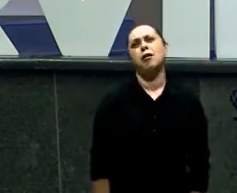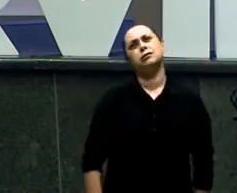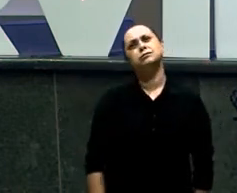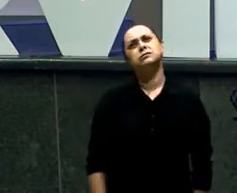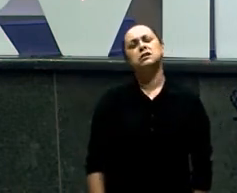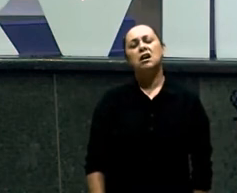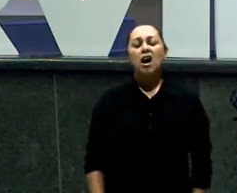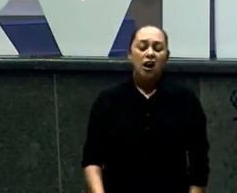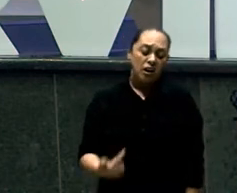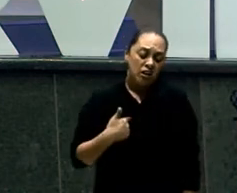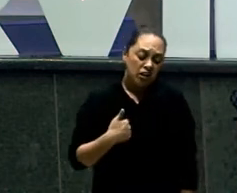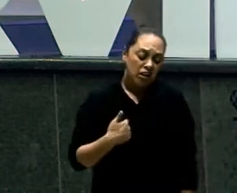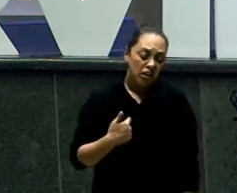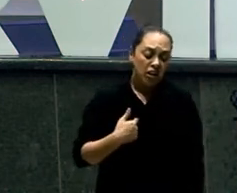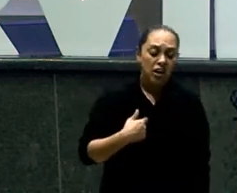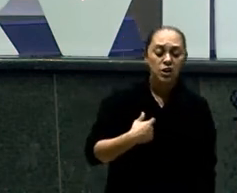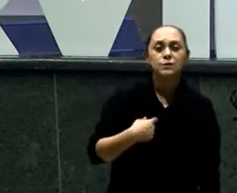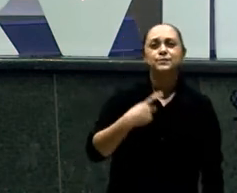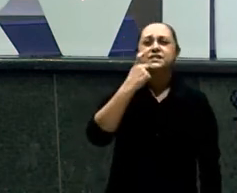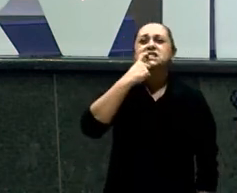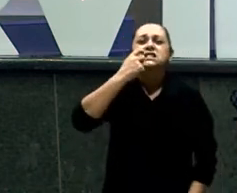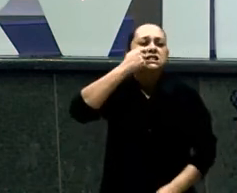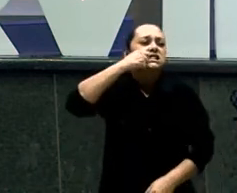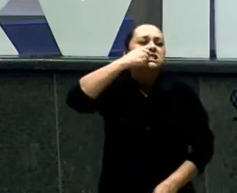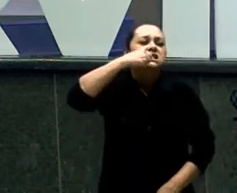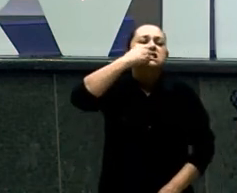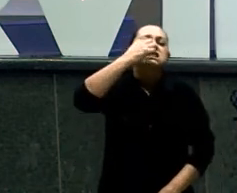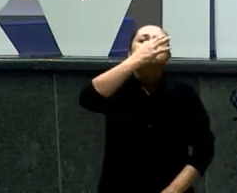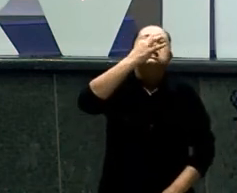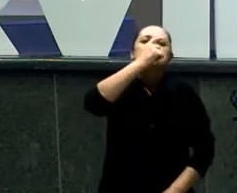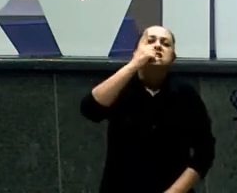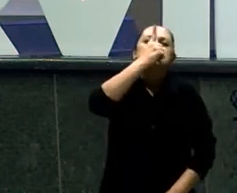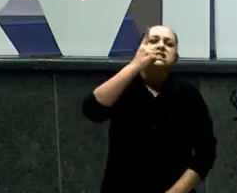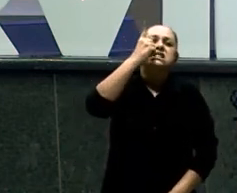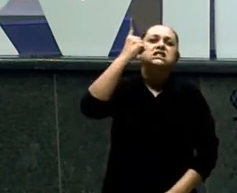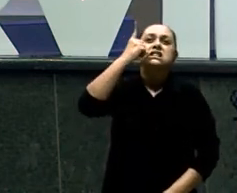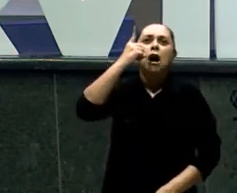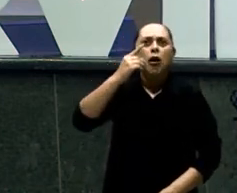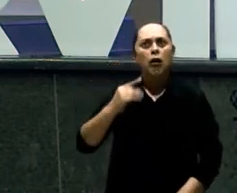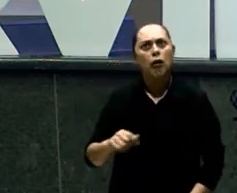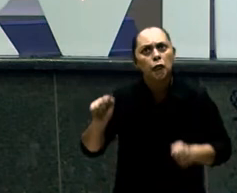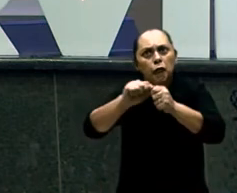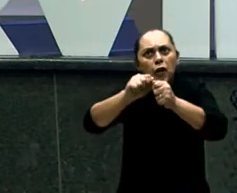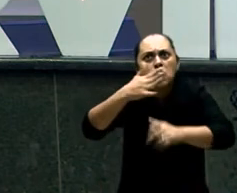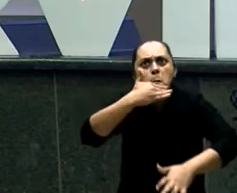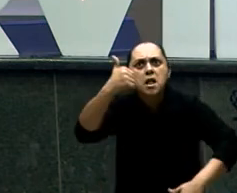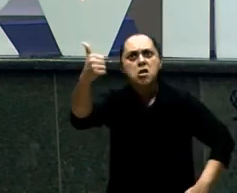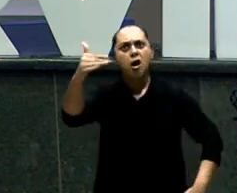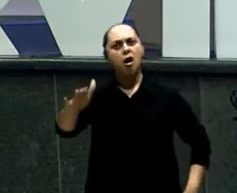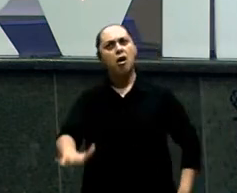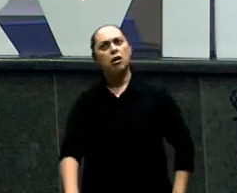Dentista Ou Eu trabalho na doutologia Mas eu queria ser Não, não Capricha Faz o melhor Que você pode Faz o melhor